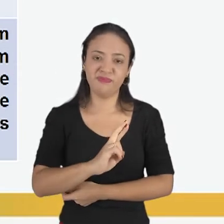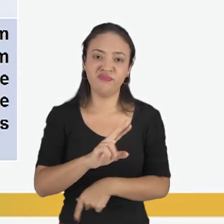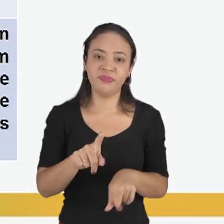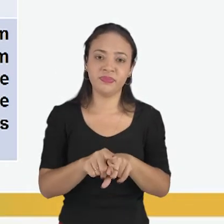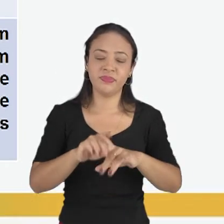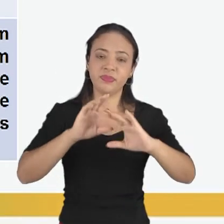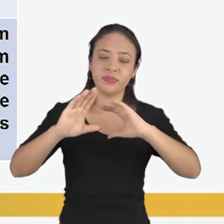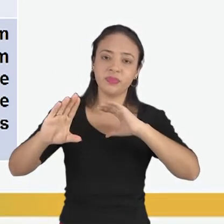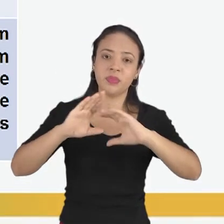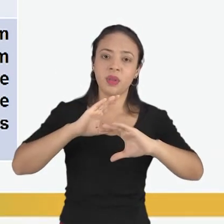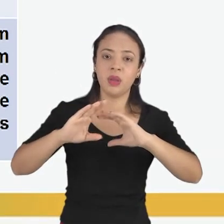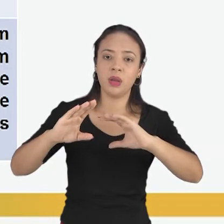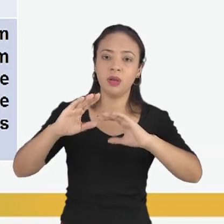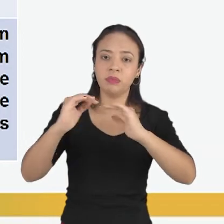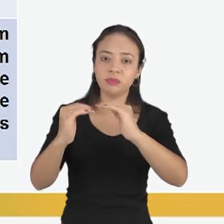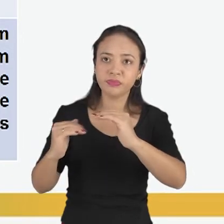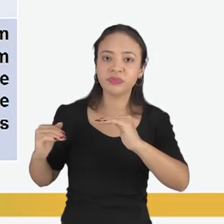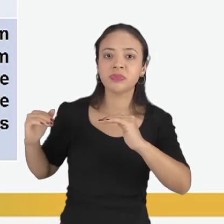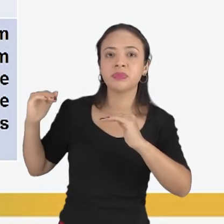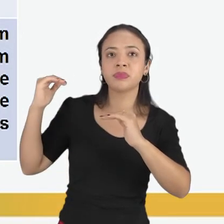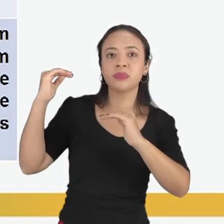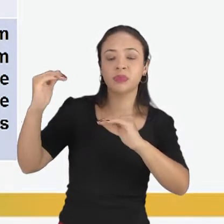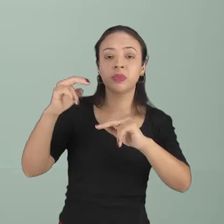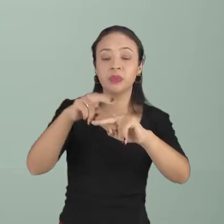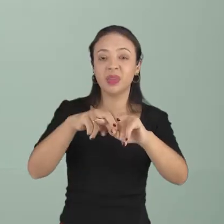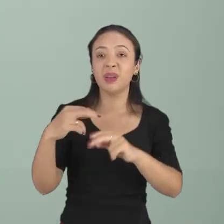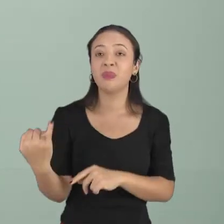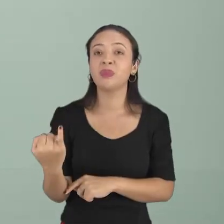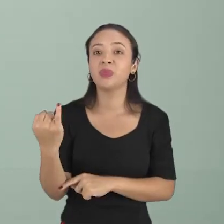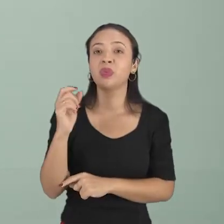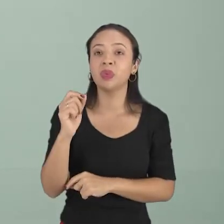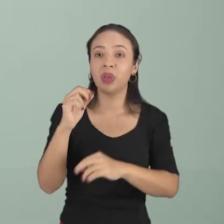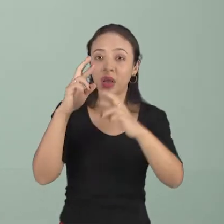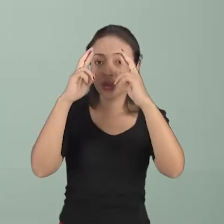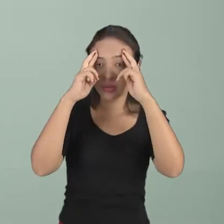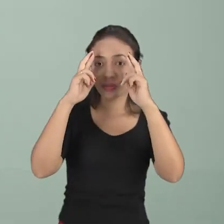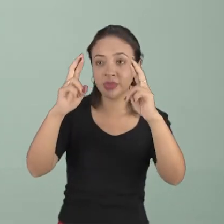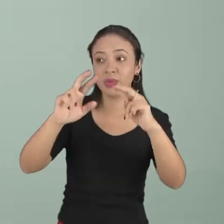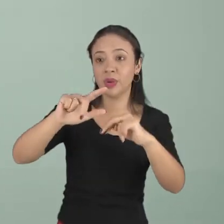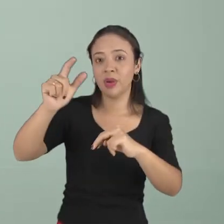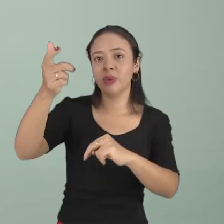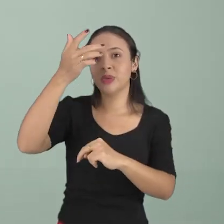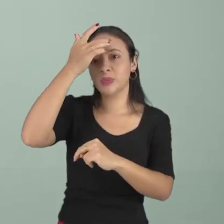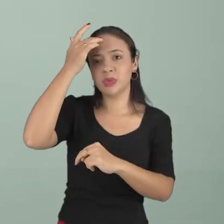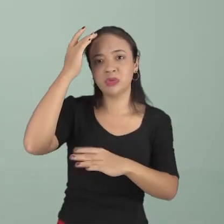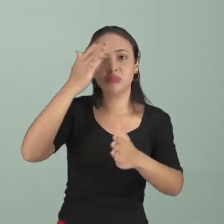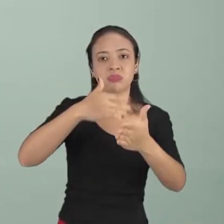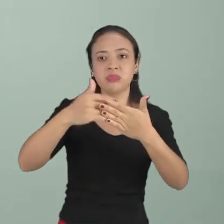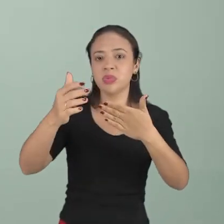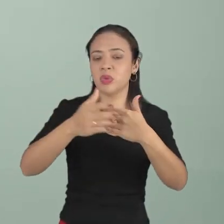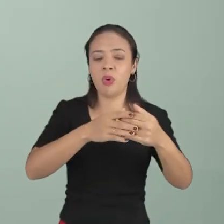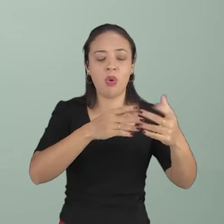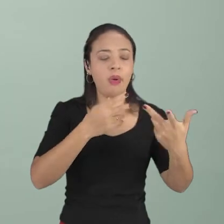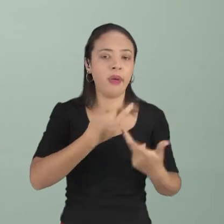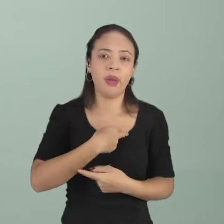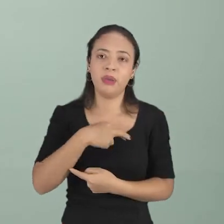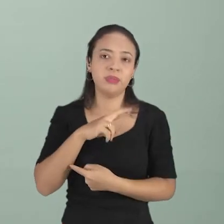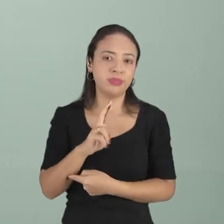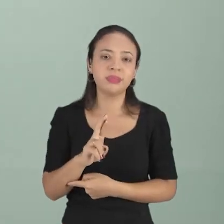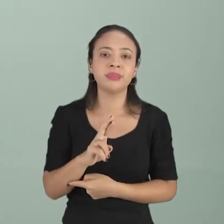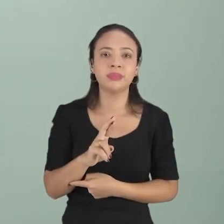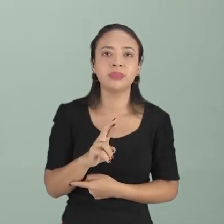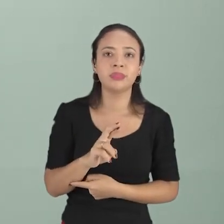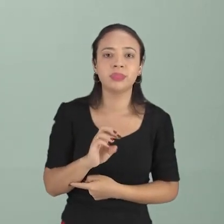suas comunicações com o transcendente. Lembrando que é fundamental o respeito ao outro em qualquer tradição religiosa ou